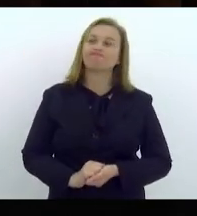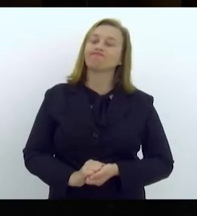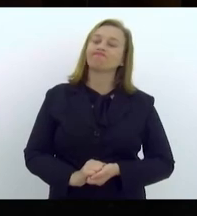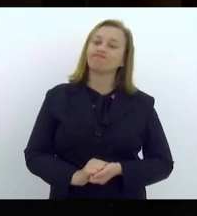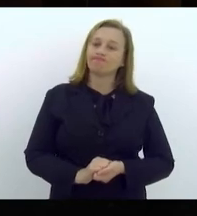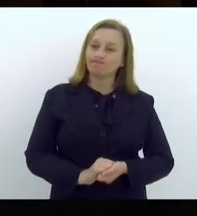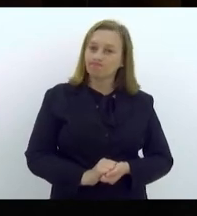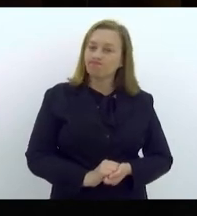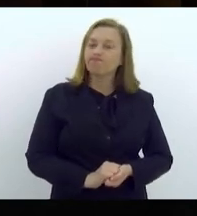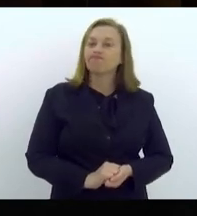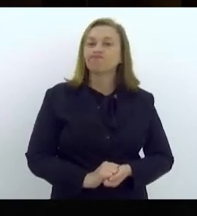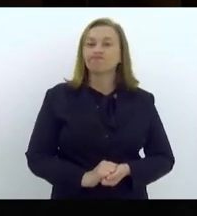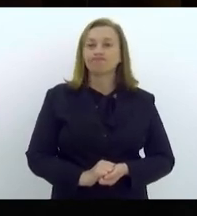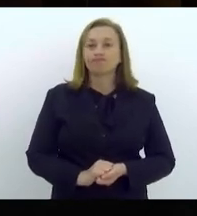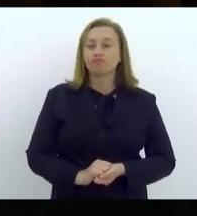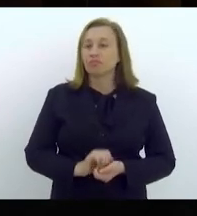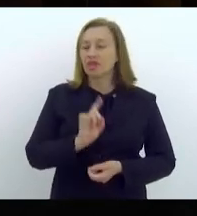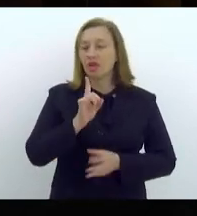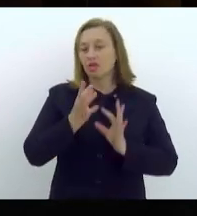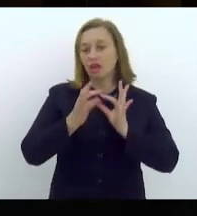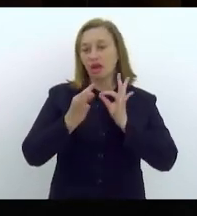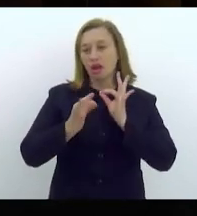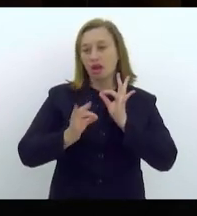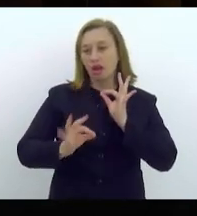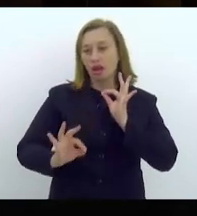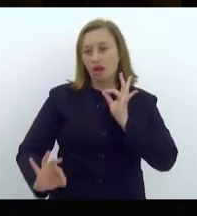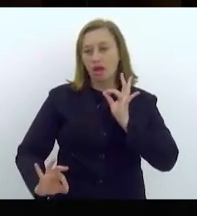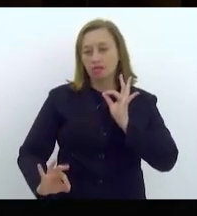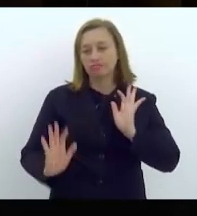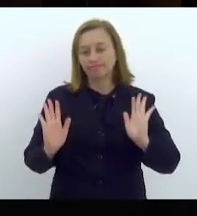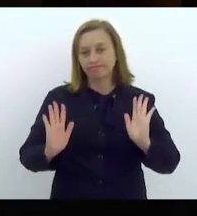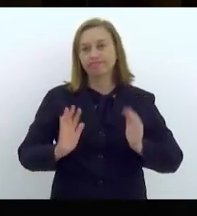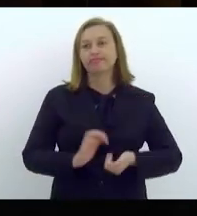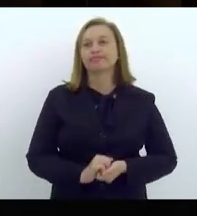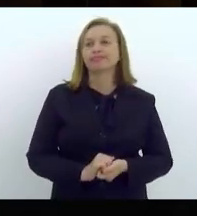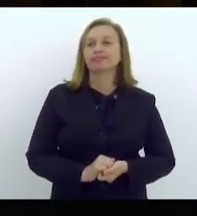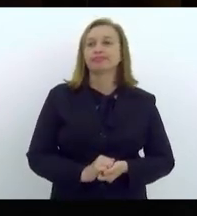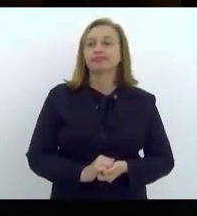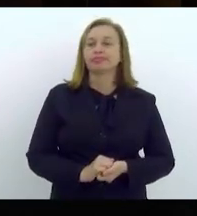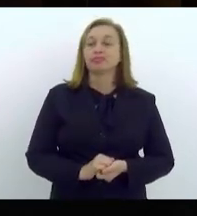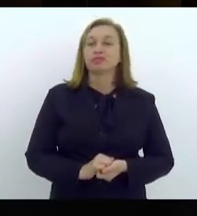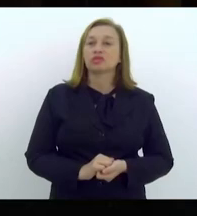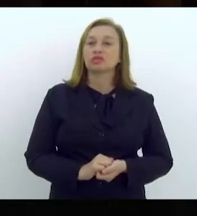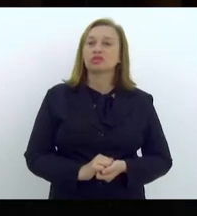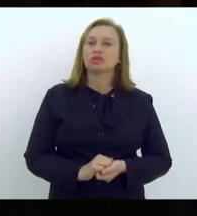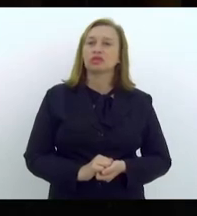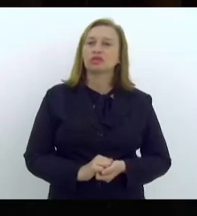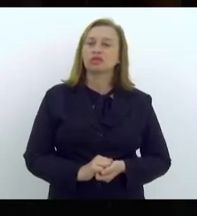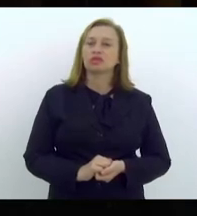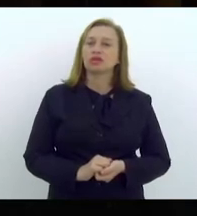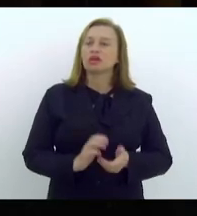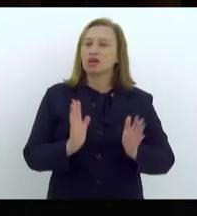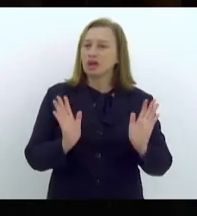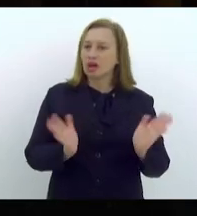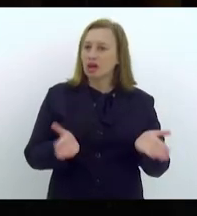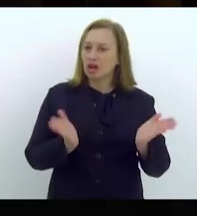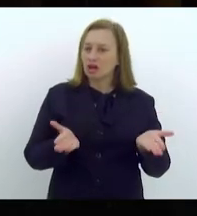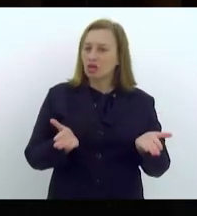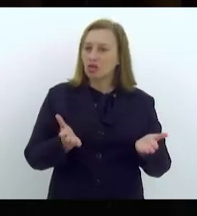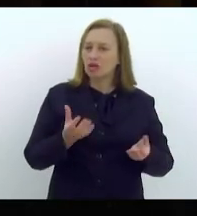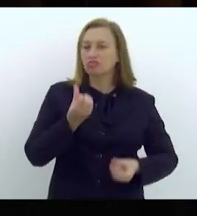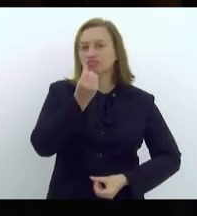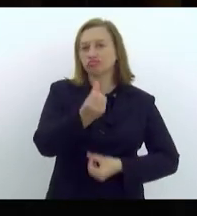Para não nos alongarmos, nós vamos receber, agora, nesse segundo